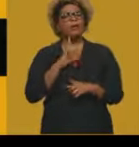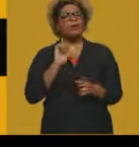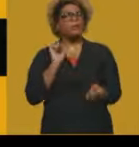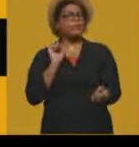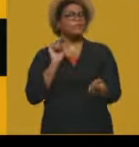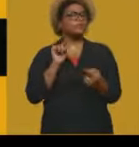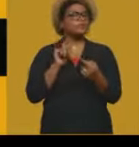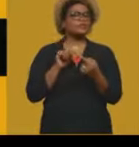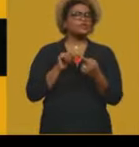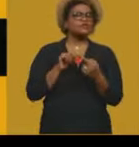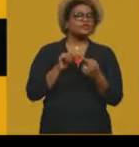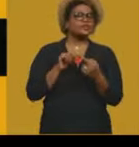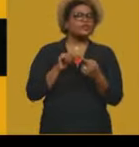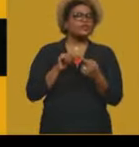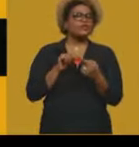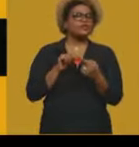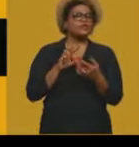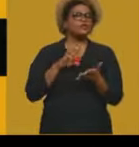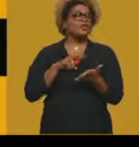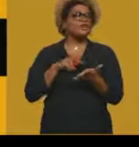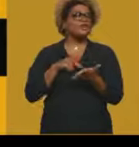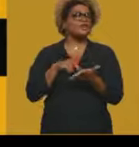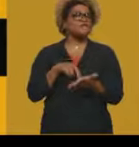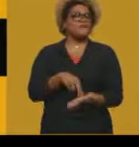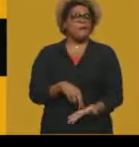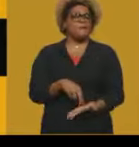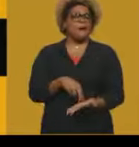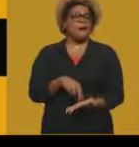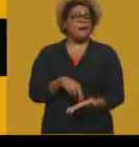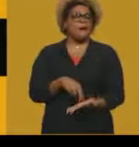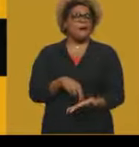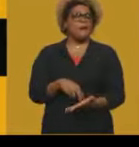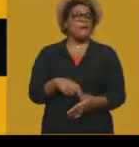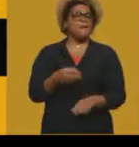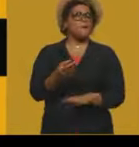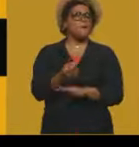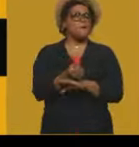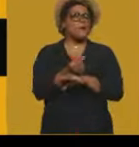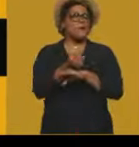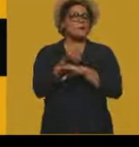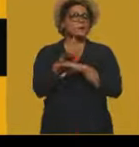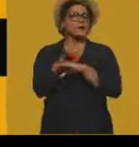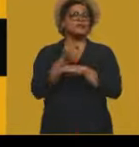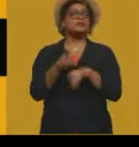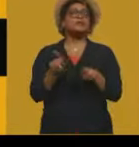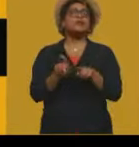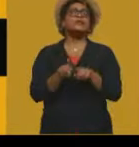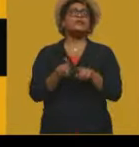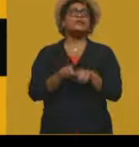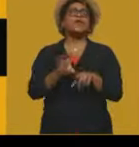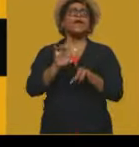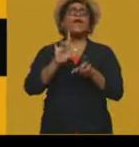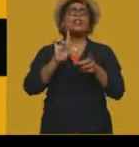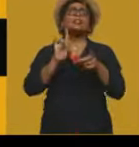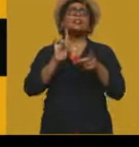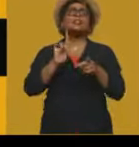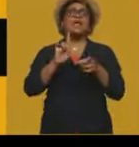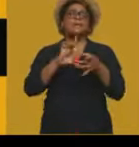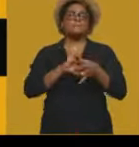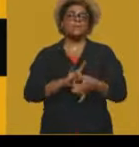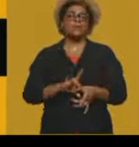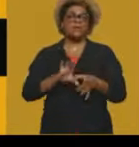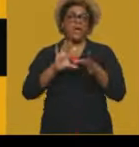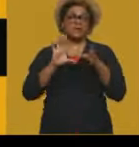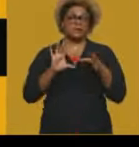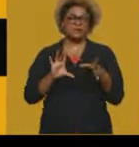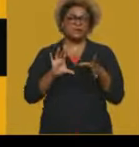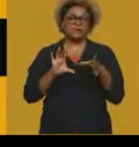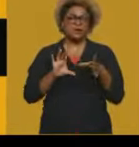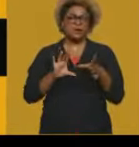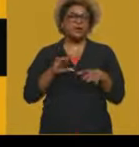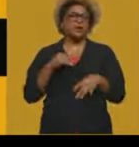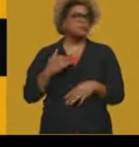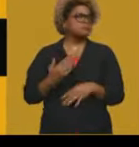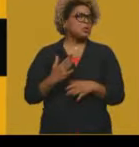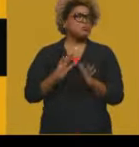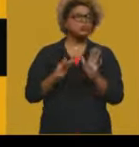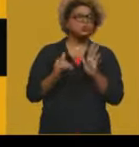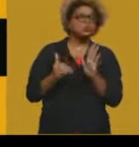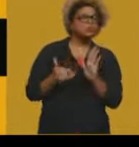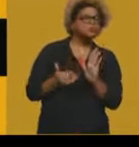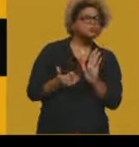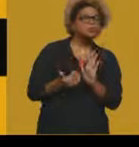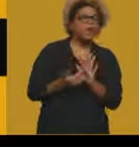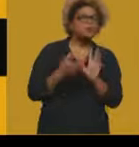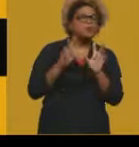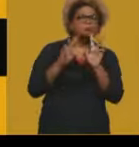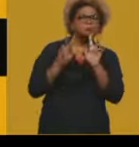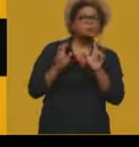do capitalismo e da democracia. Então, a gente entender que todas essas questões econômicas, né, elas têm